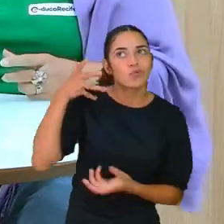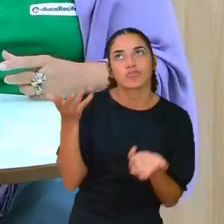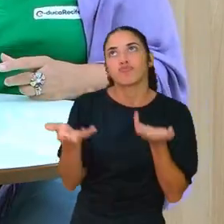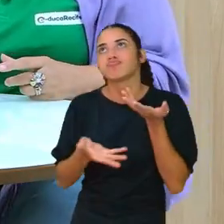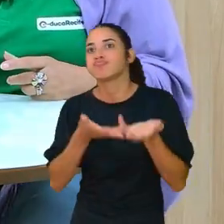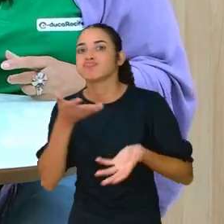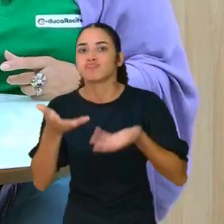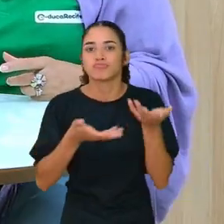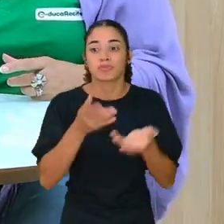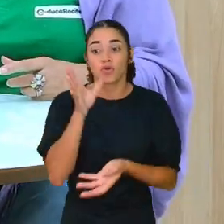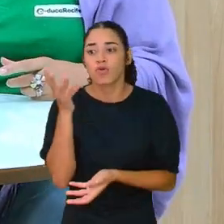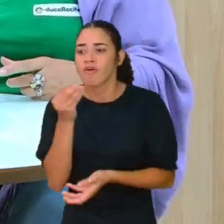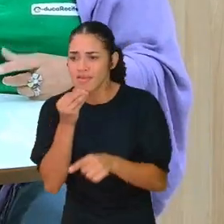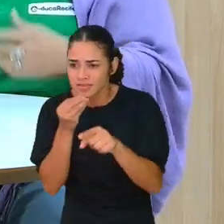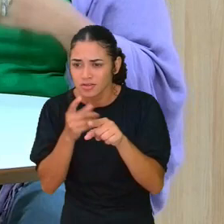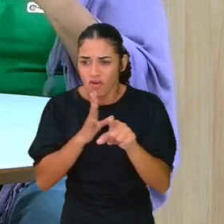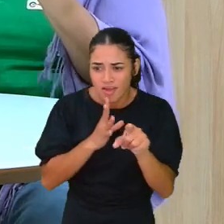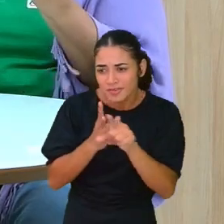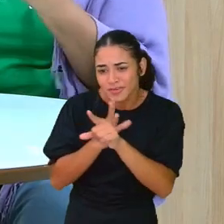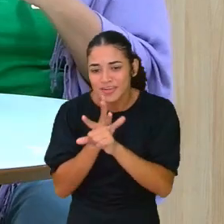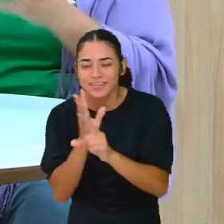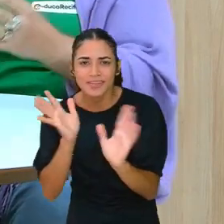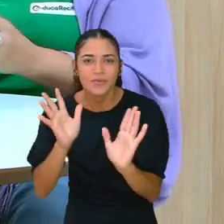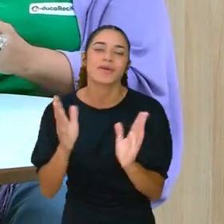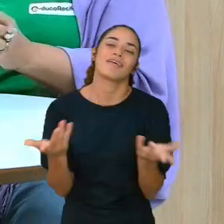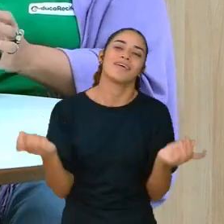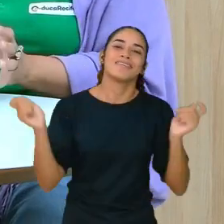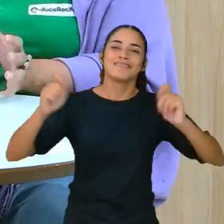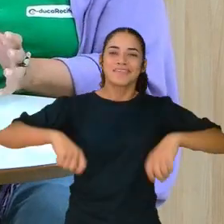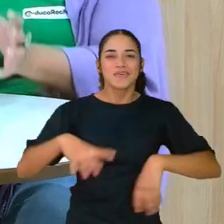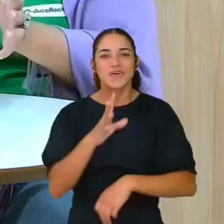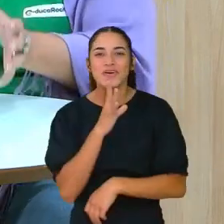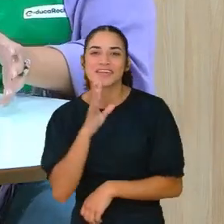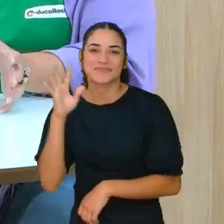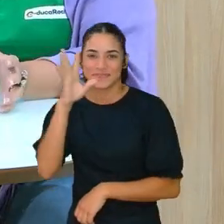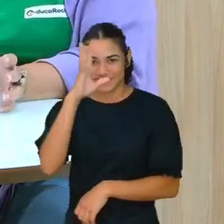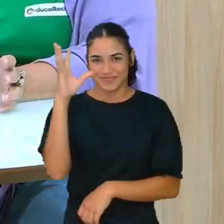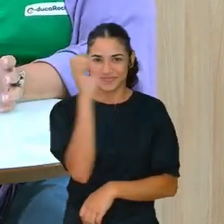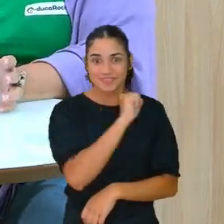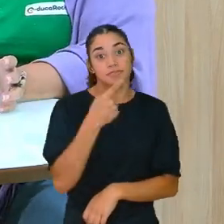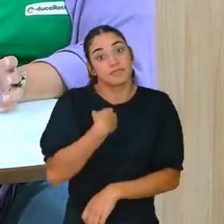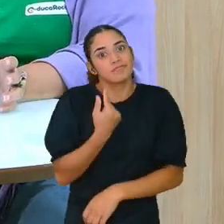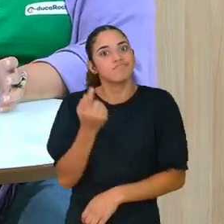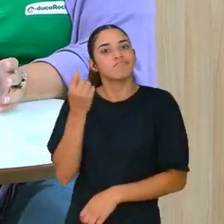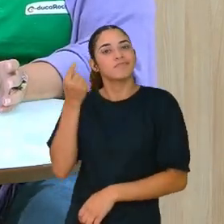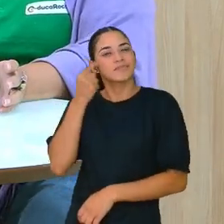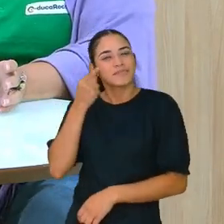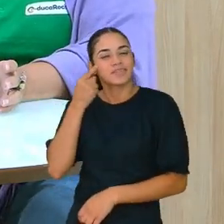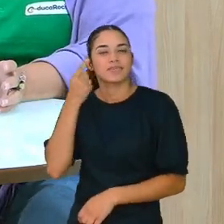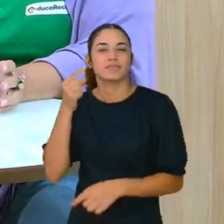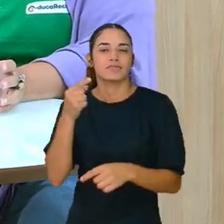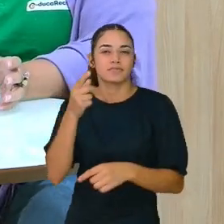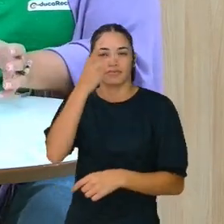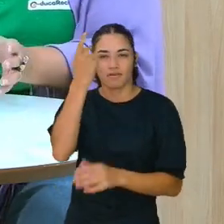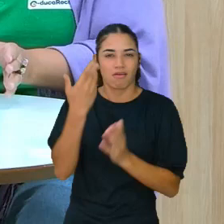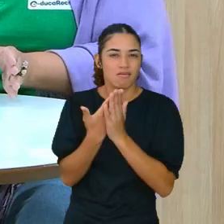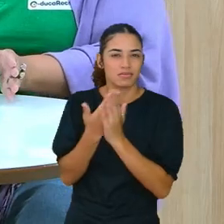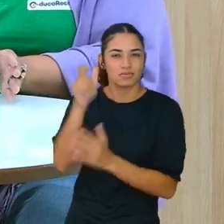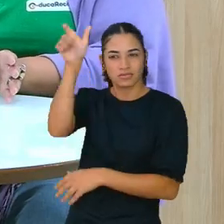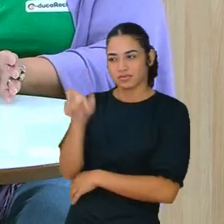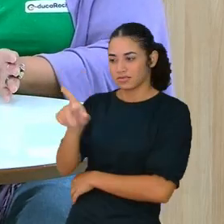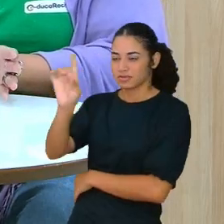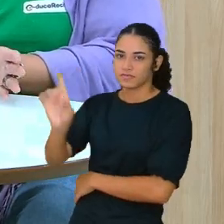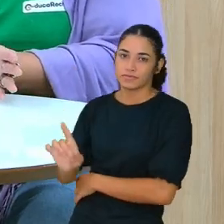tem tal música. Quem conhece essa? Então, eu penso muito realmente nesse estudante. E,